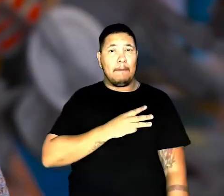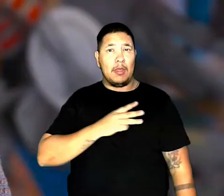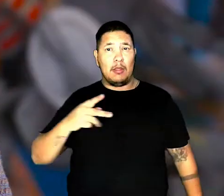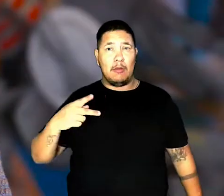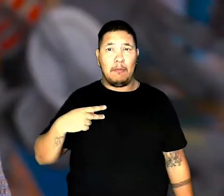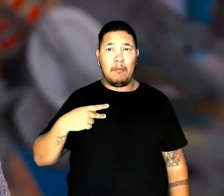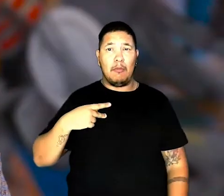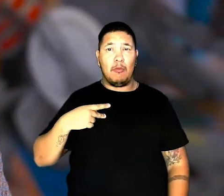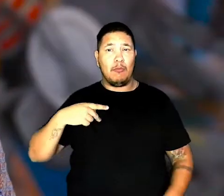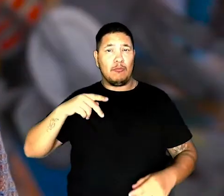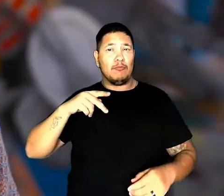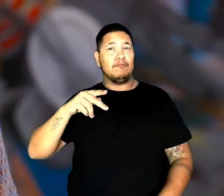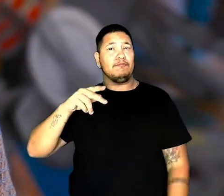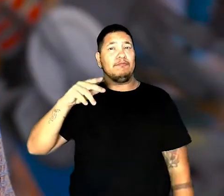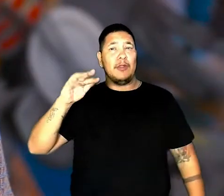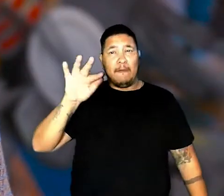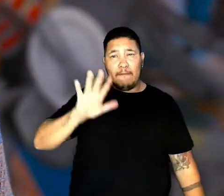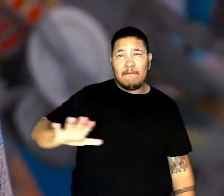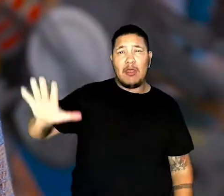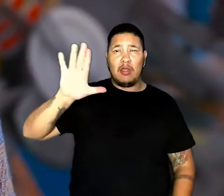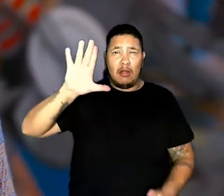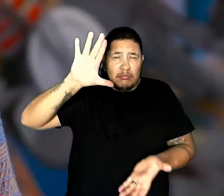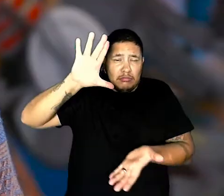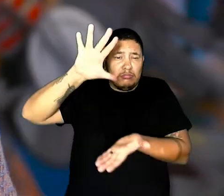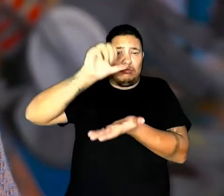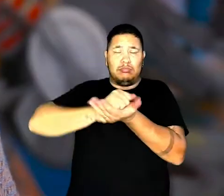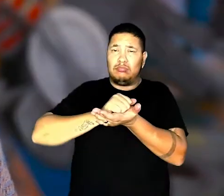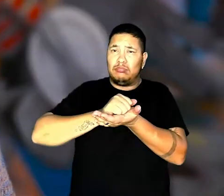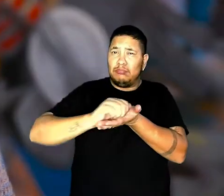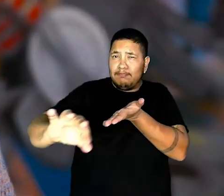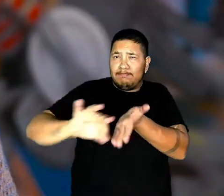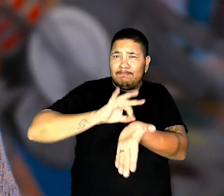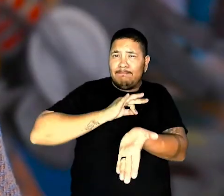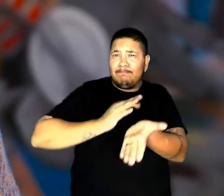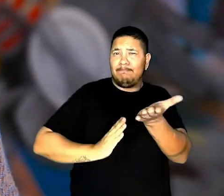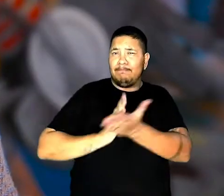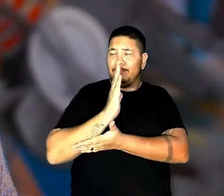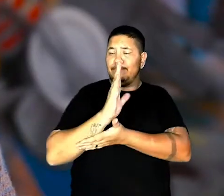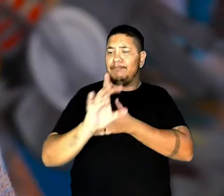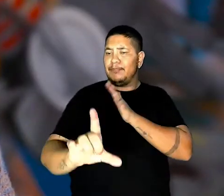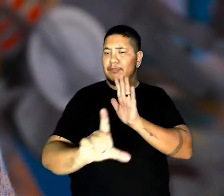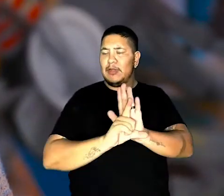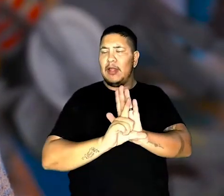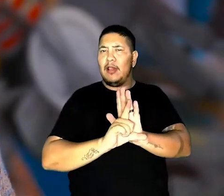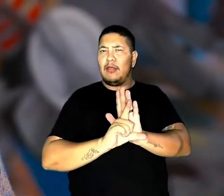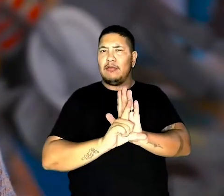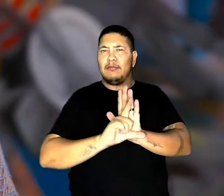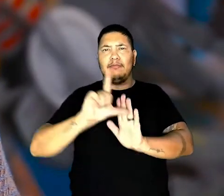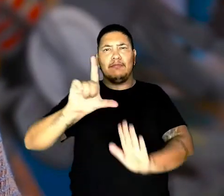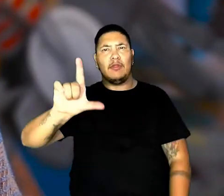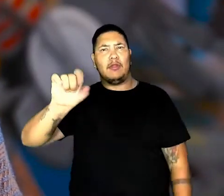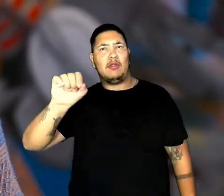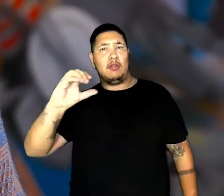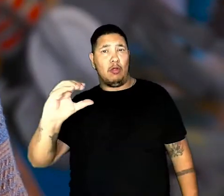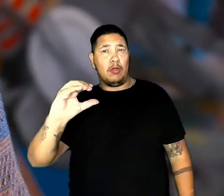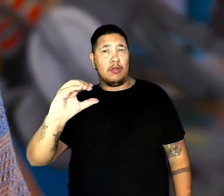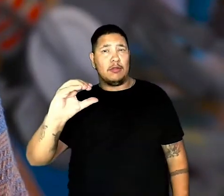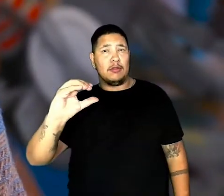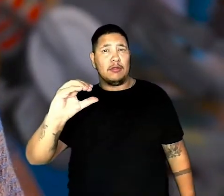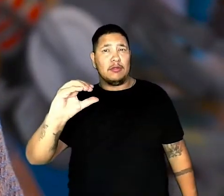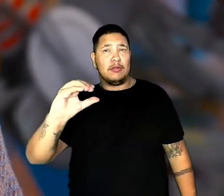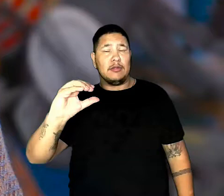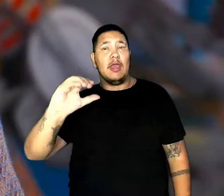Público da União, então, foi regulamentado, dizemos assim, né, a lei orgânica,